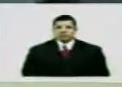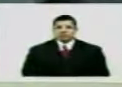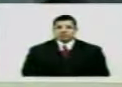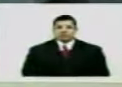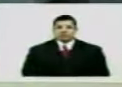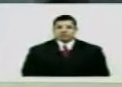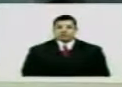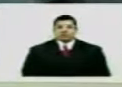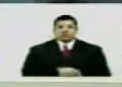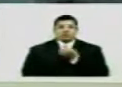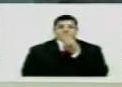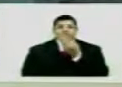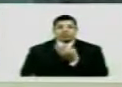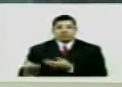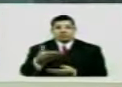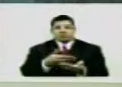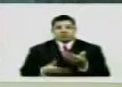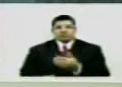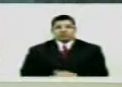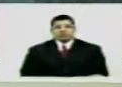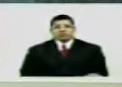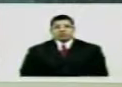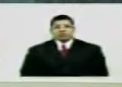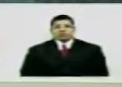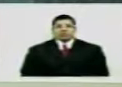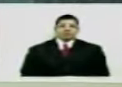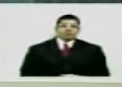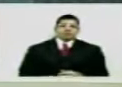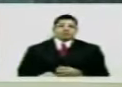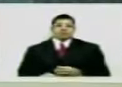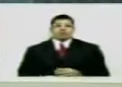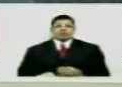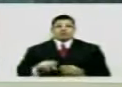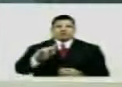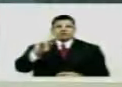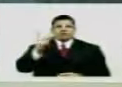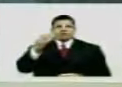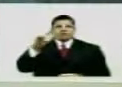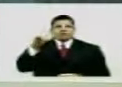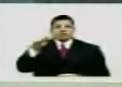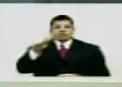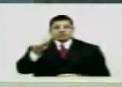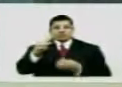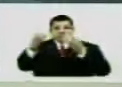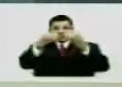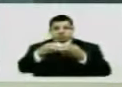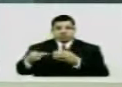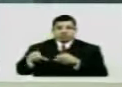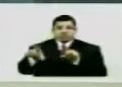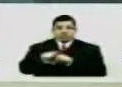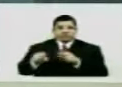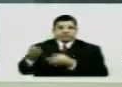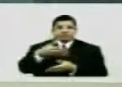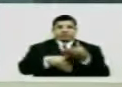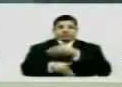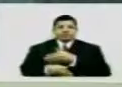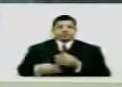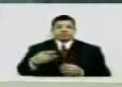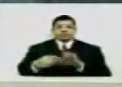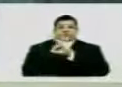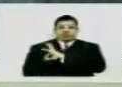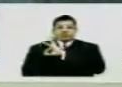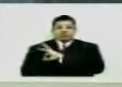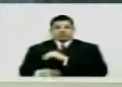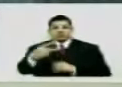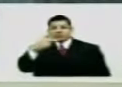No assalto na casa O Ronda no bairro Não é a política de segurança pública Capaz